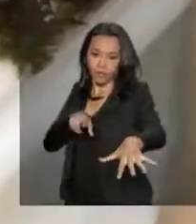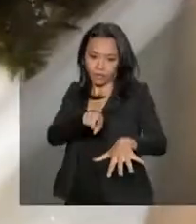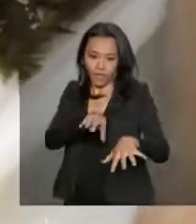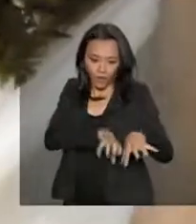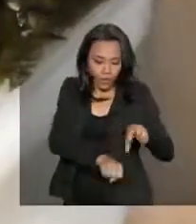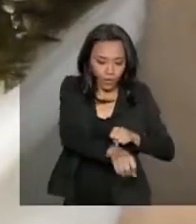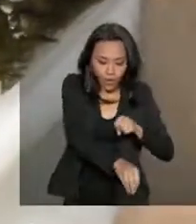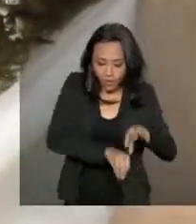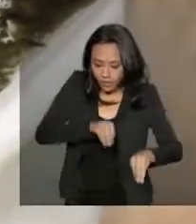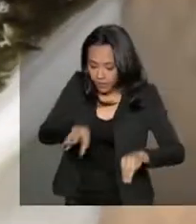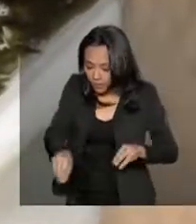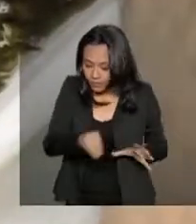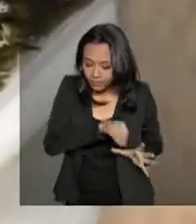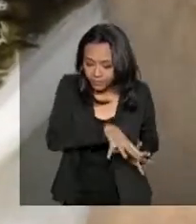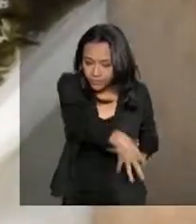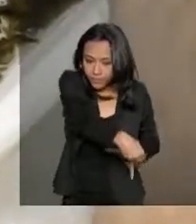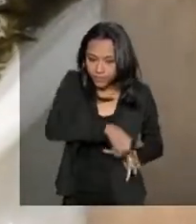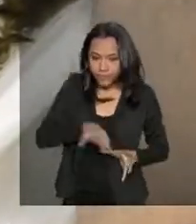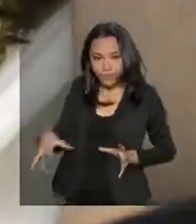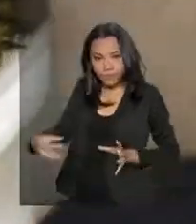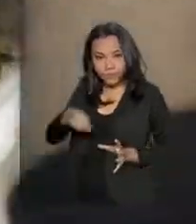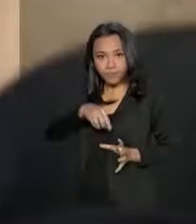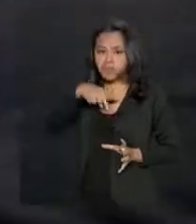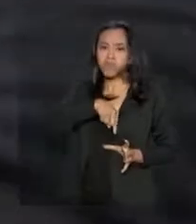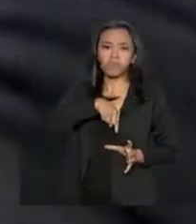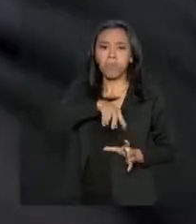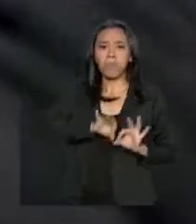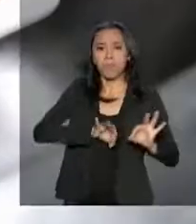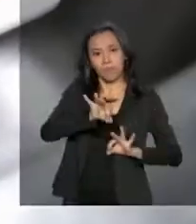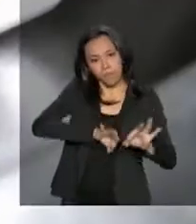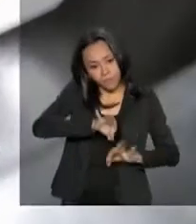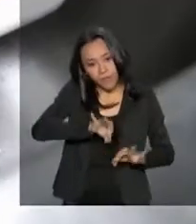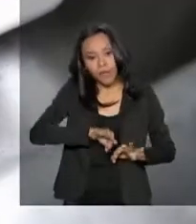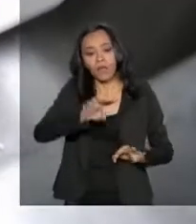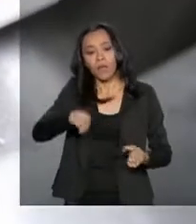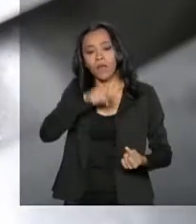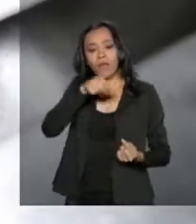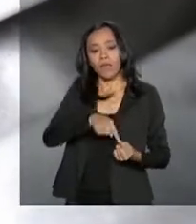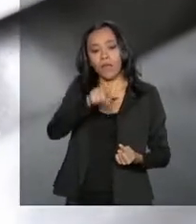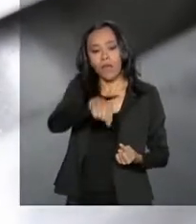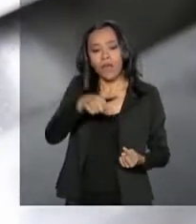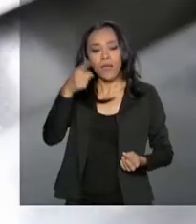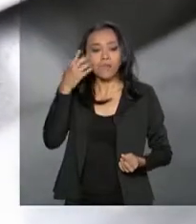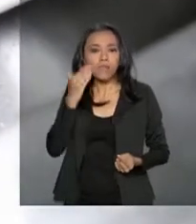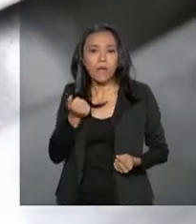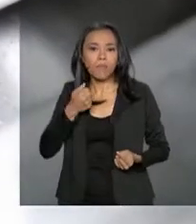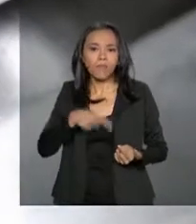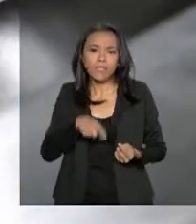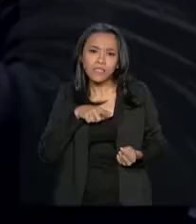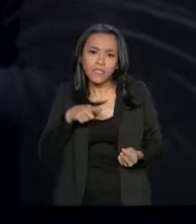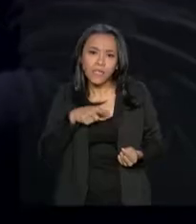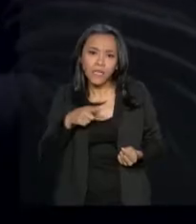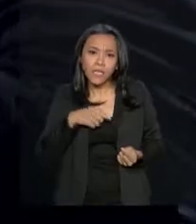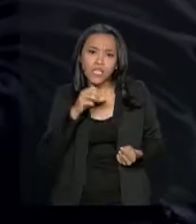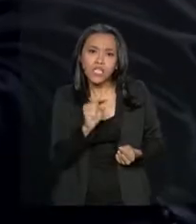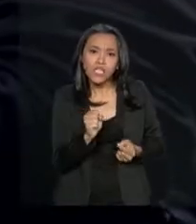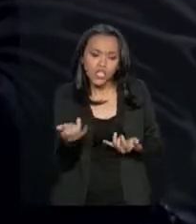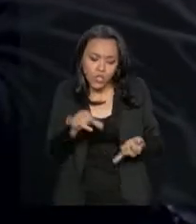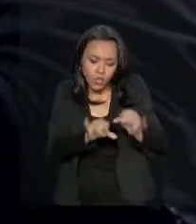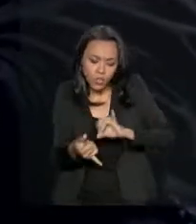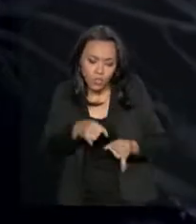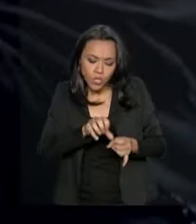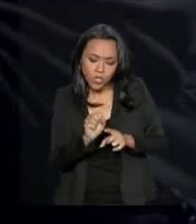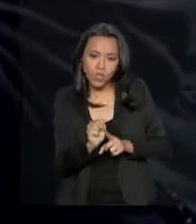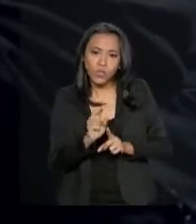De volta ao navio, o material coletado é preparado. A ideia é identificar substâncias nas algas que possam